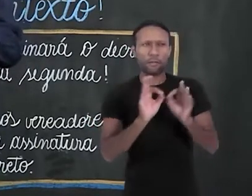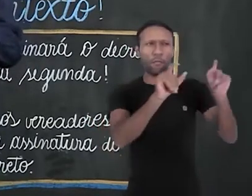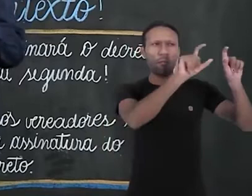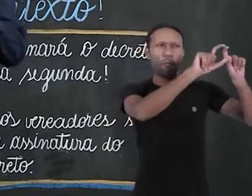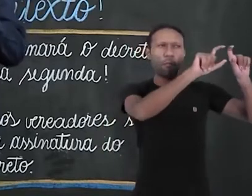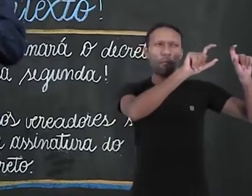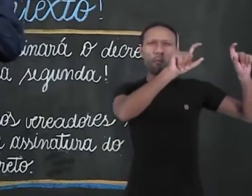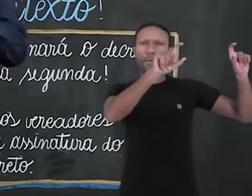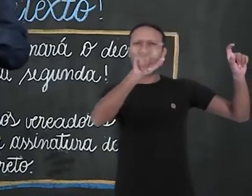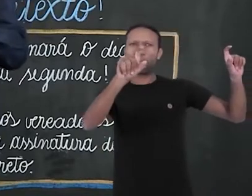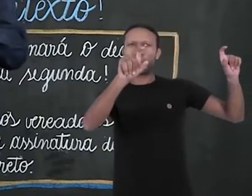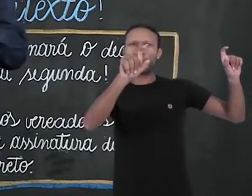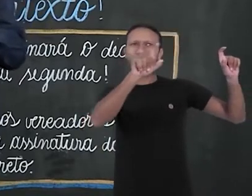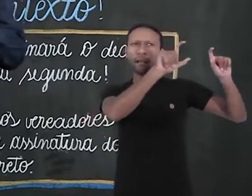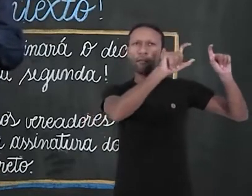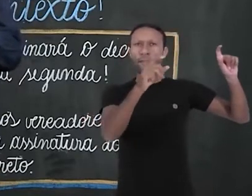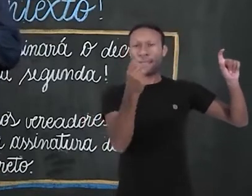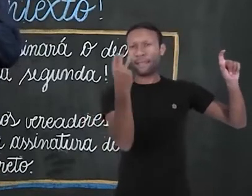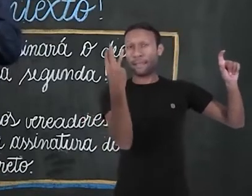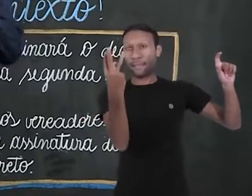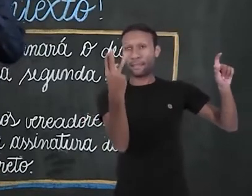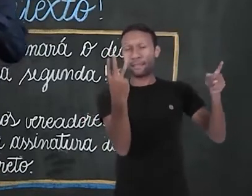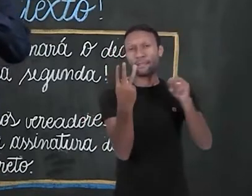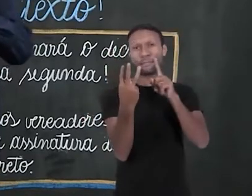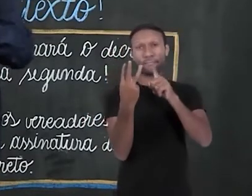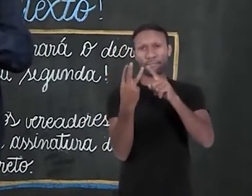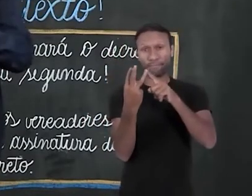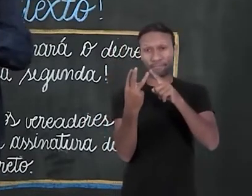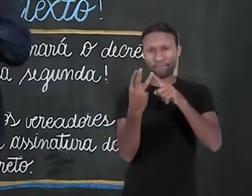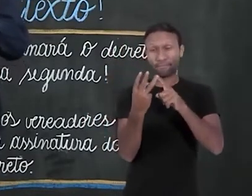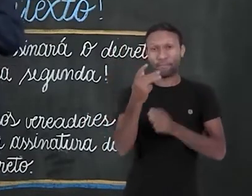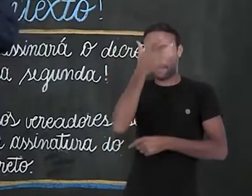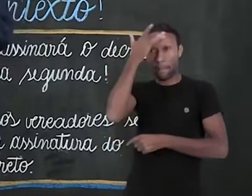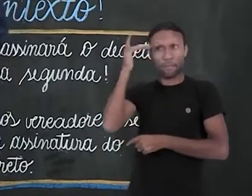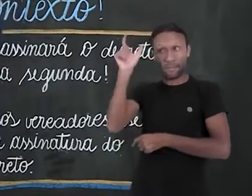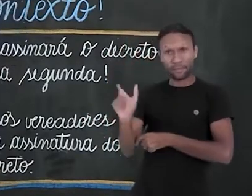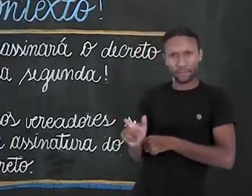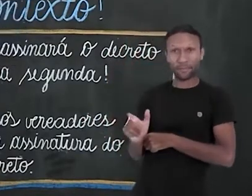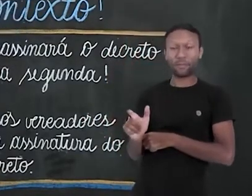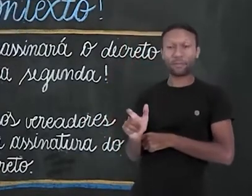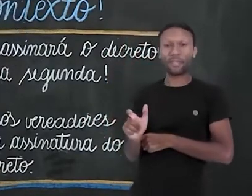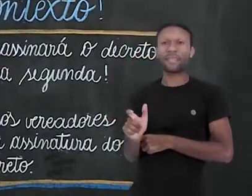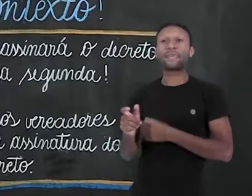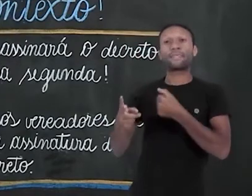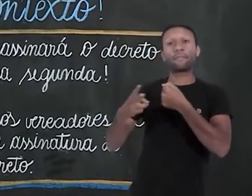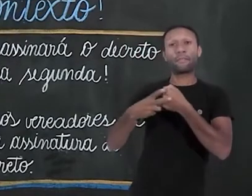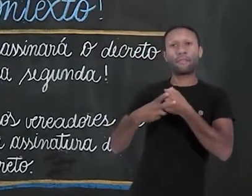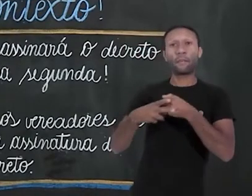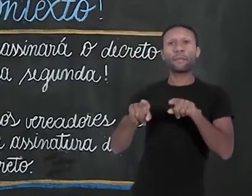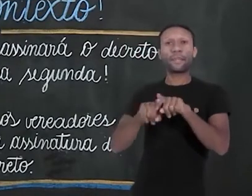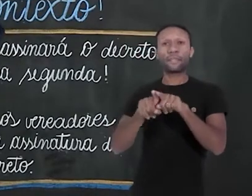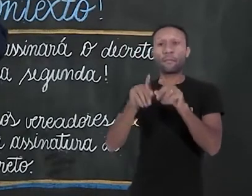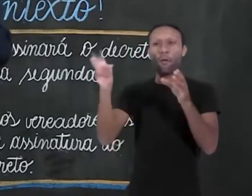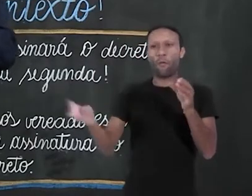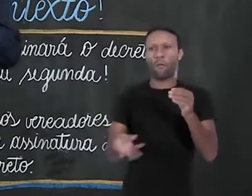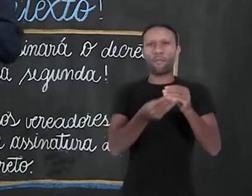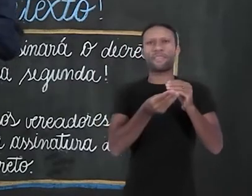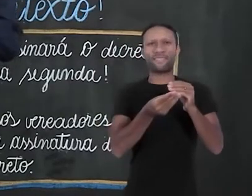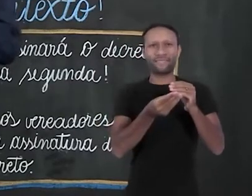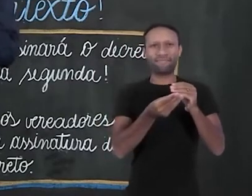uma oração com três elementos básicos. Um elemento chamado de sujeito, um elemento chamado de verbo e um elemento chamado de complemento.